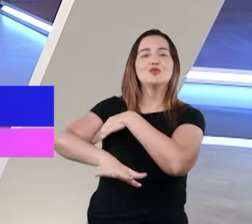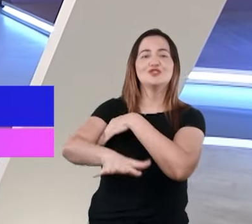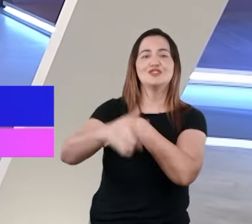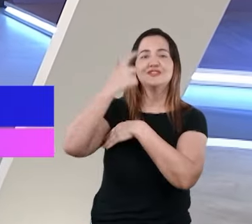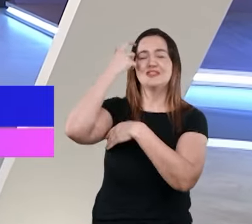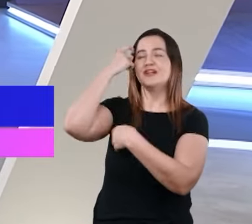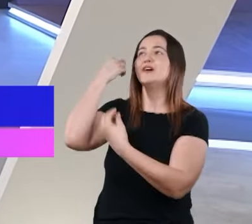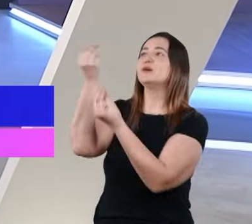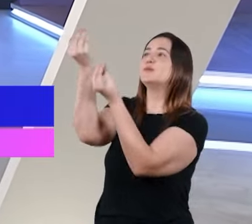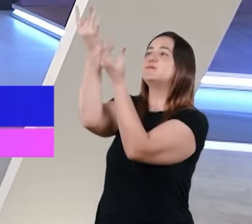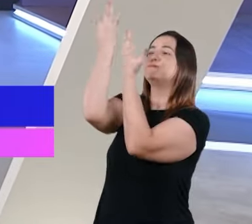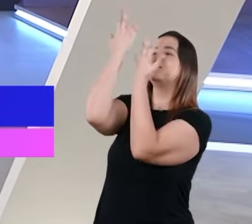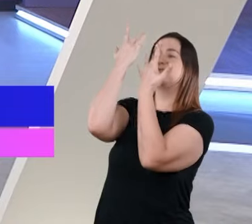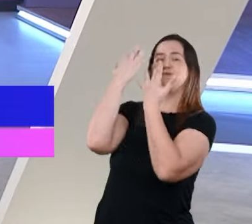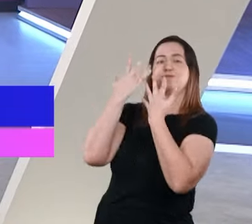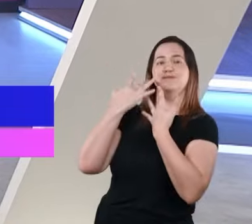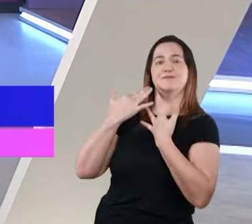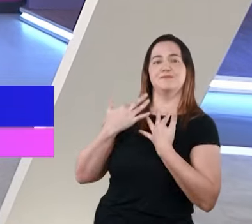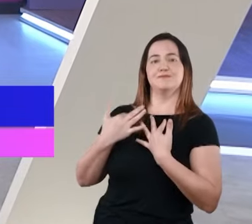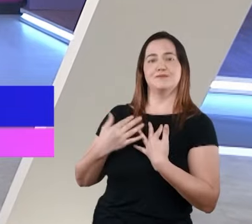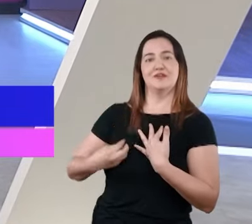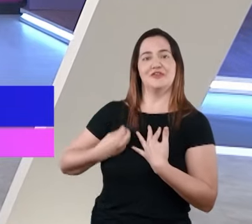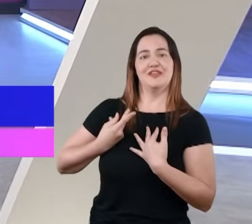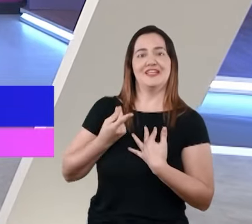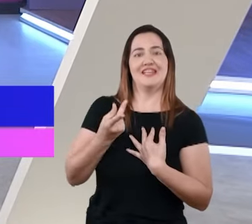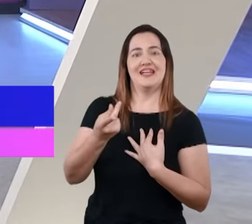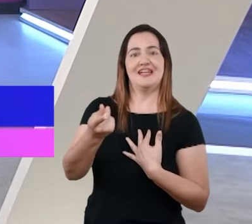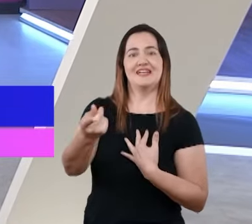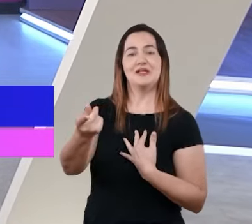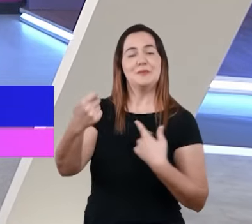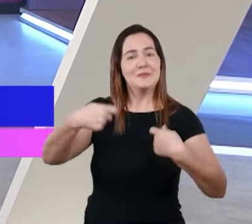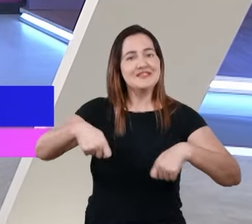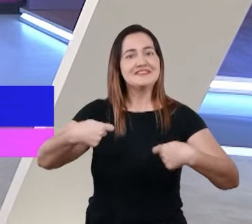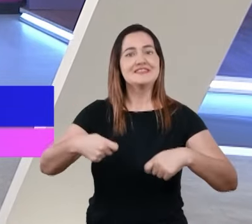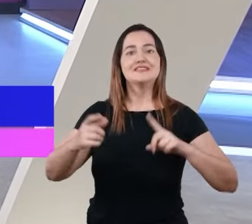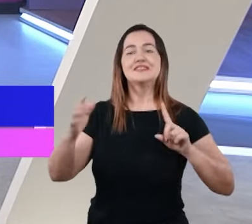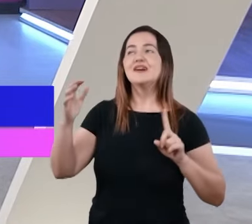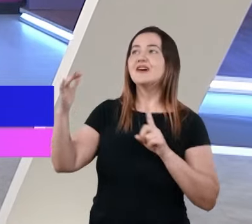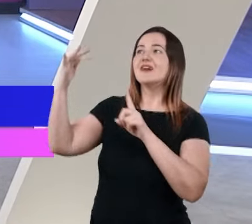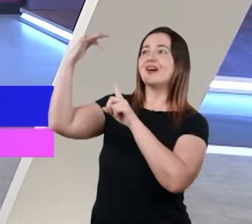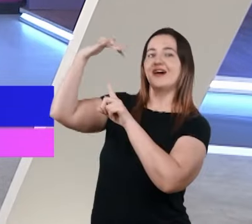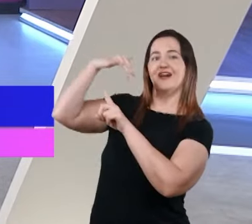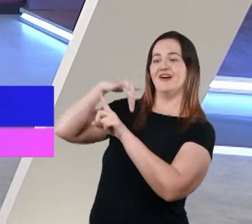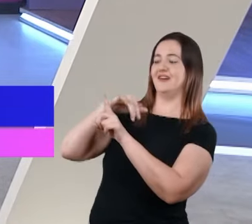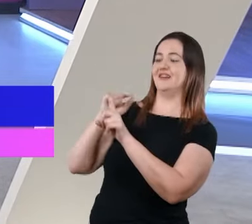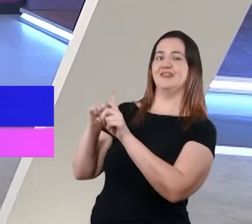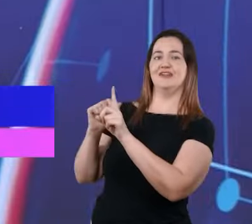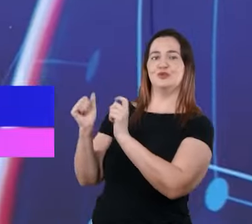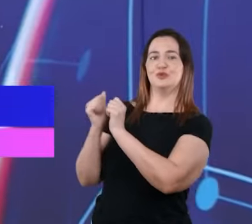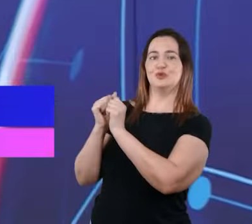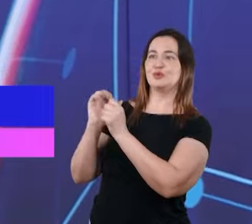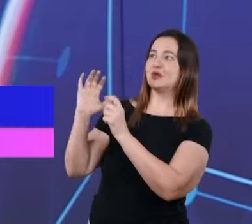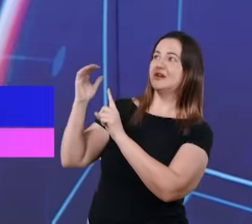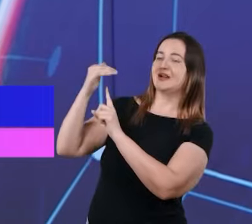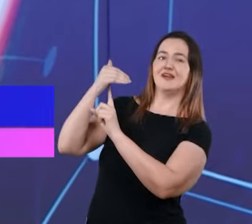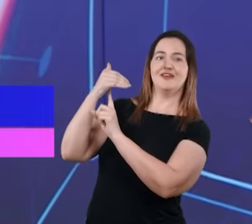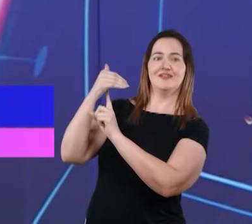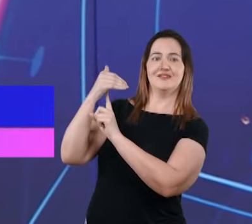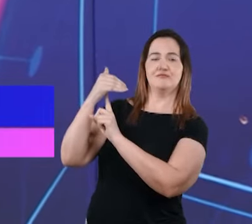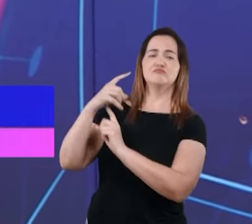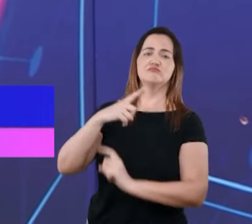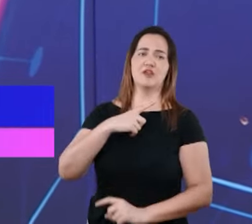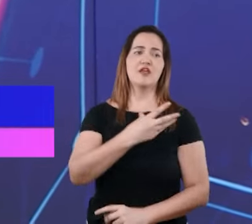jamais da fonte da vida. Não se solte da fonte da vida, Cristo Jesus. Há muitas pessoas